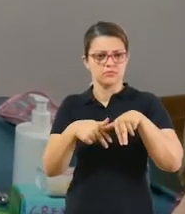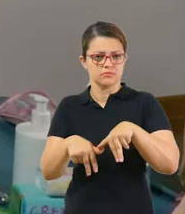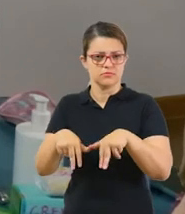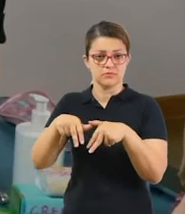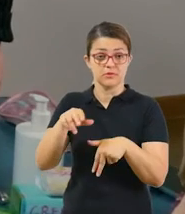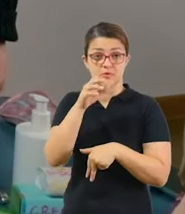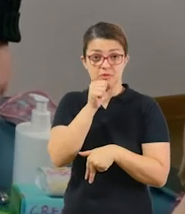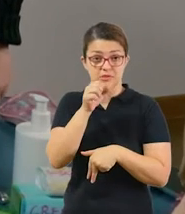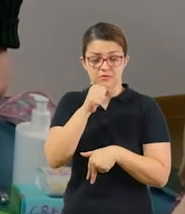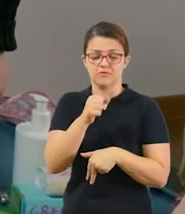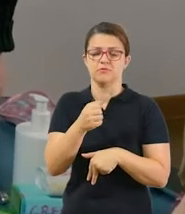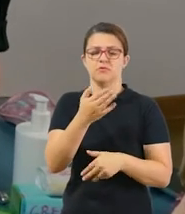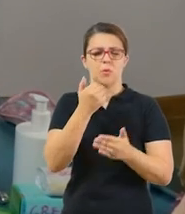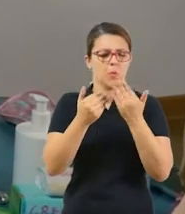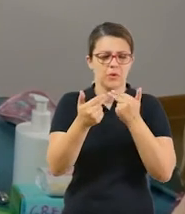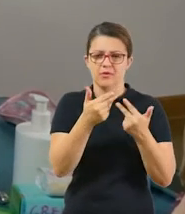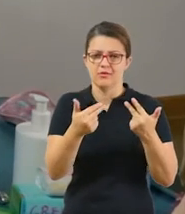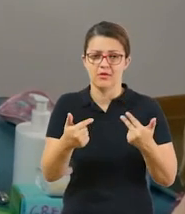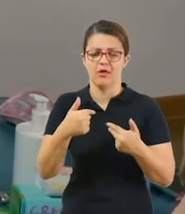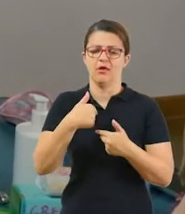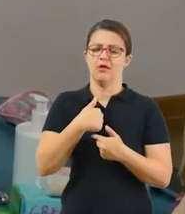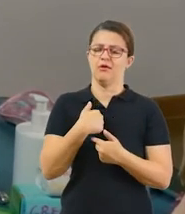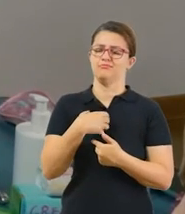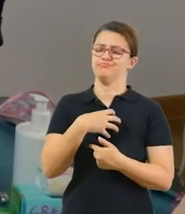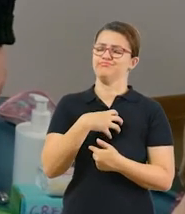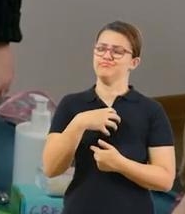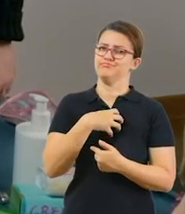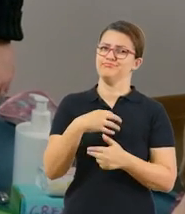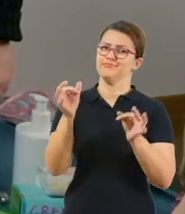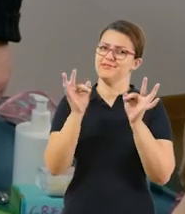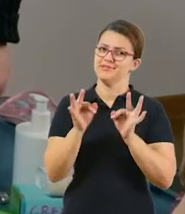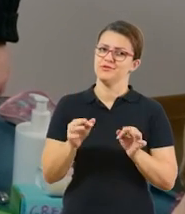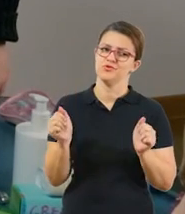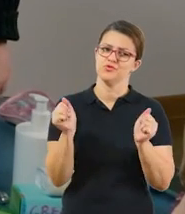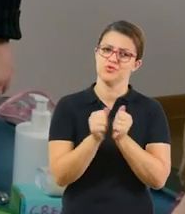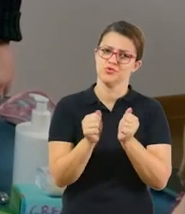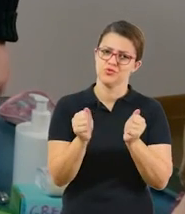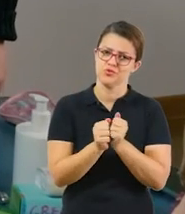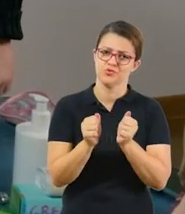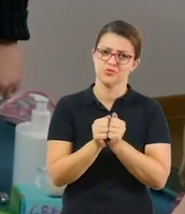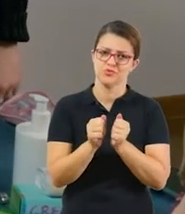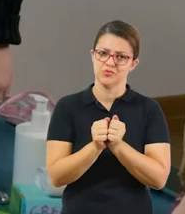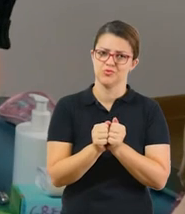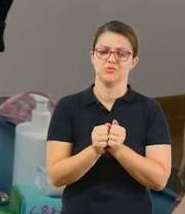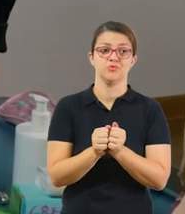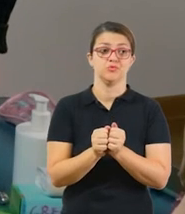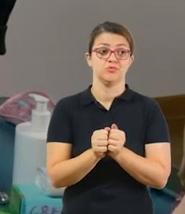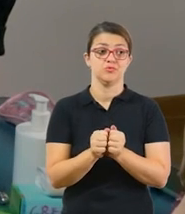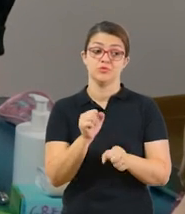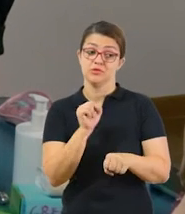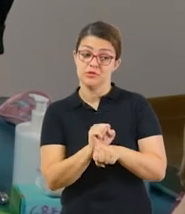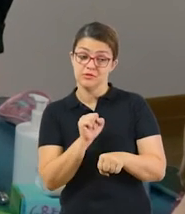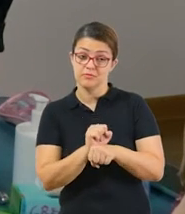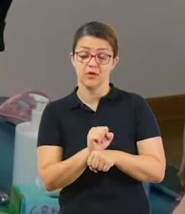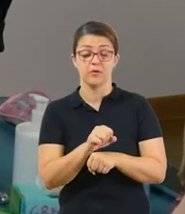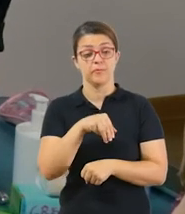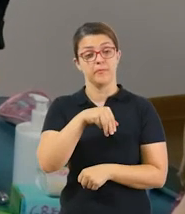haverá muitos comes e bebes. Ficarei muito feliz se você aceitar dançar comigo. Te espero, Maricota.